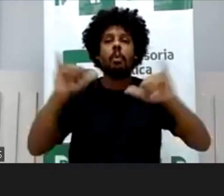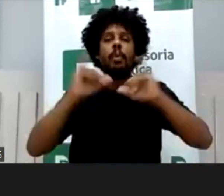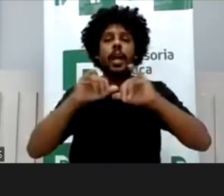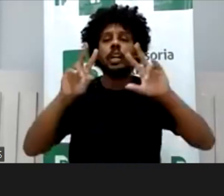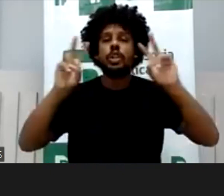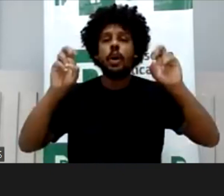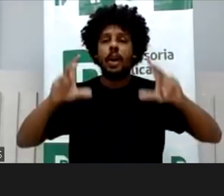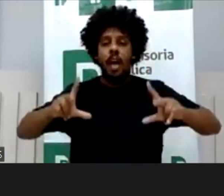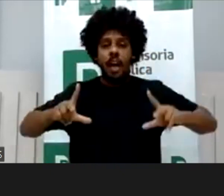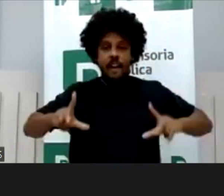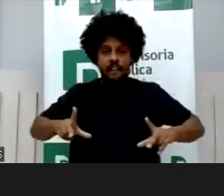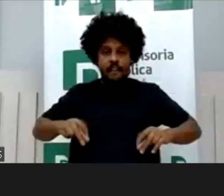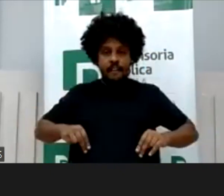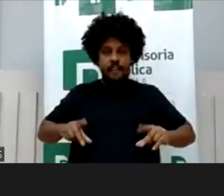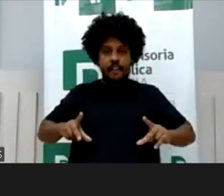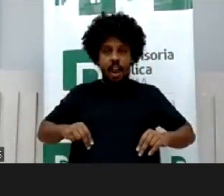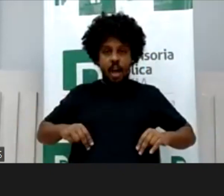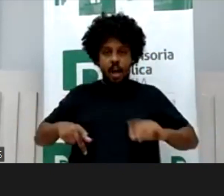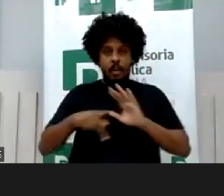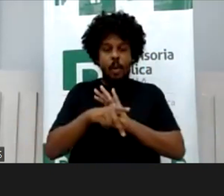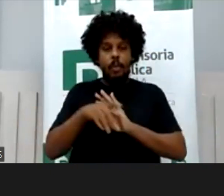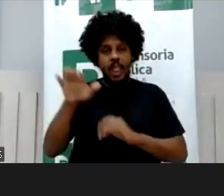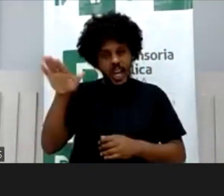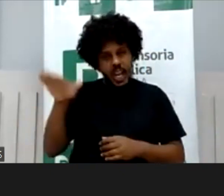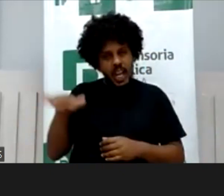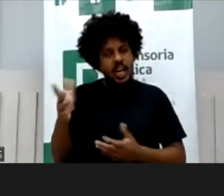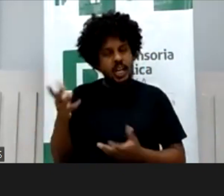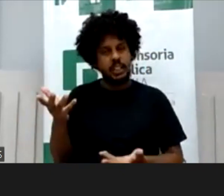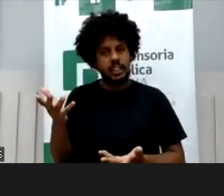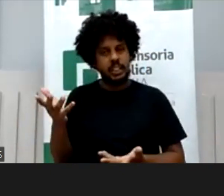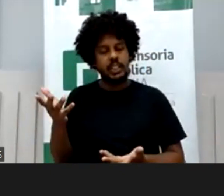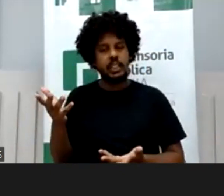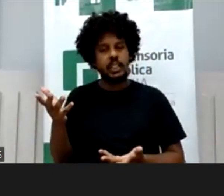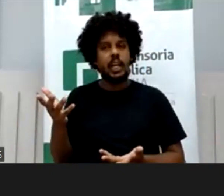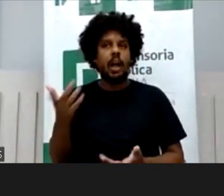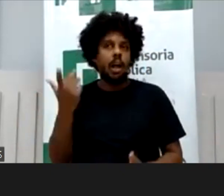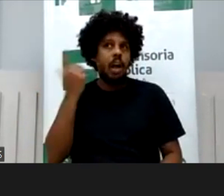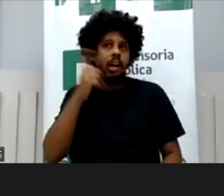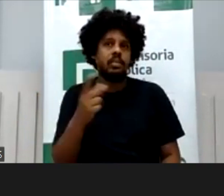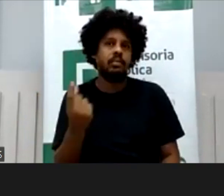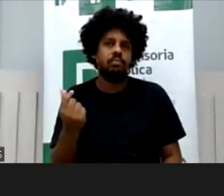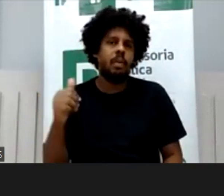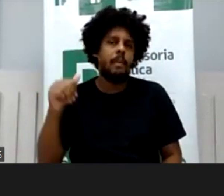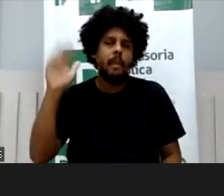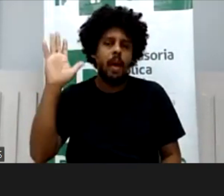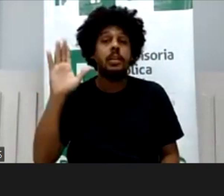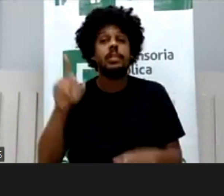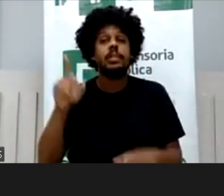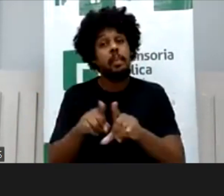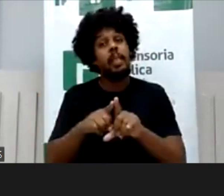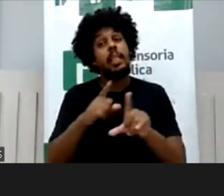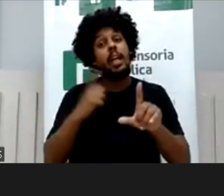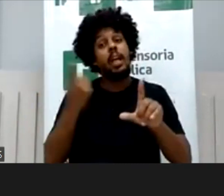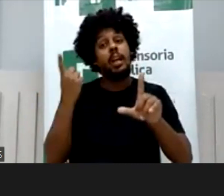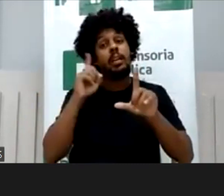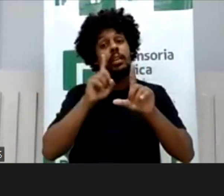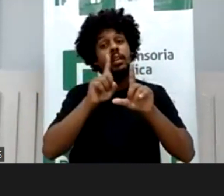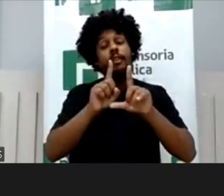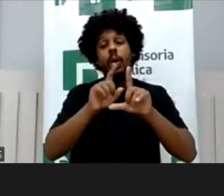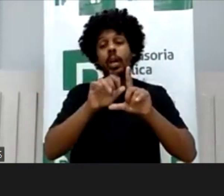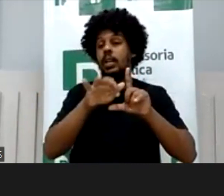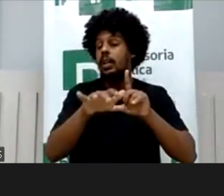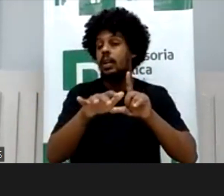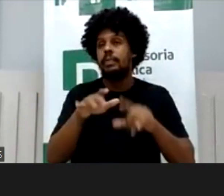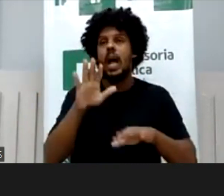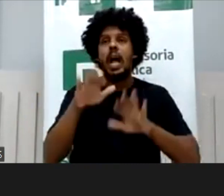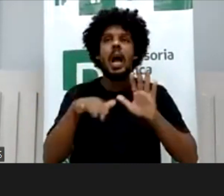perfil, aí é que aumenta ainda mais, entende? Influenciador de todos os tamanhos, é o que eu estou dizendo, as blogueiras que não são mães é